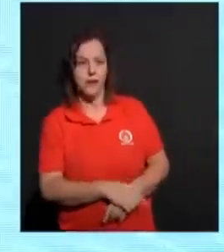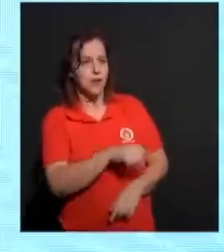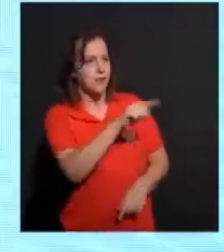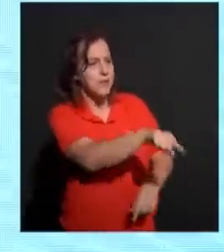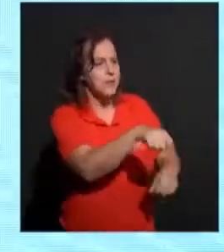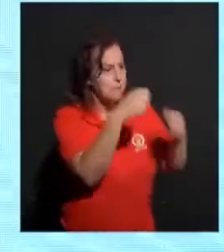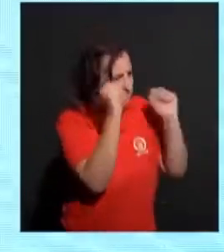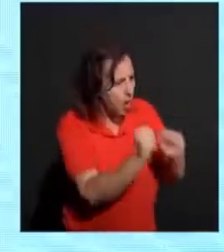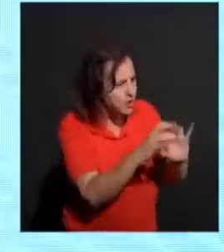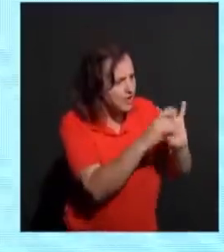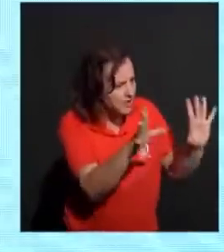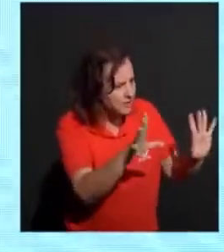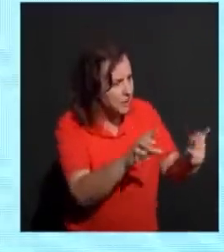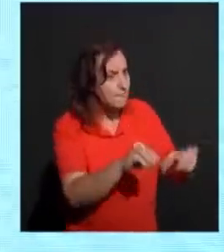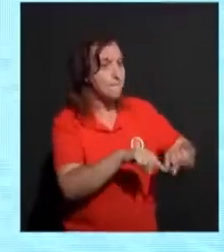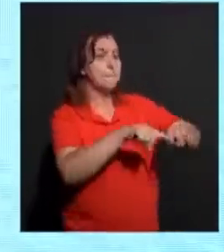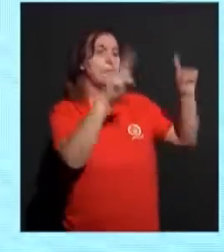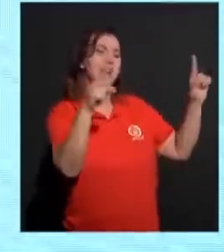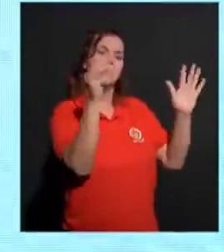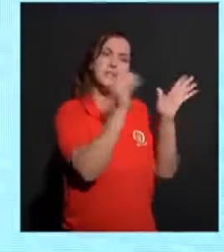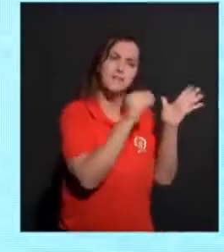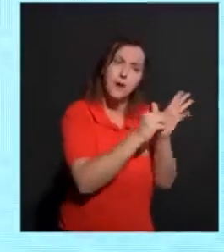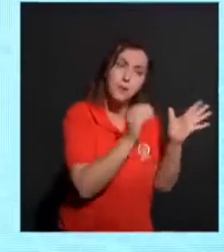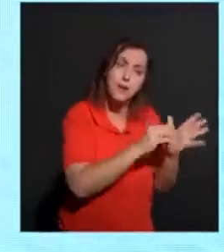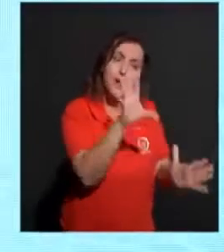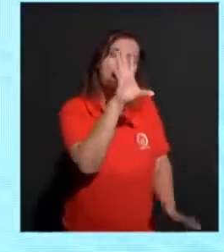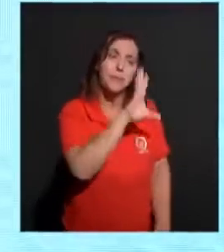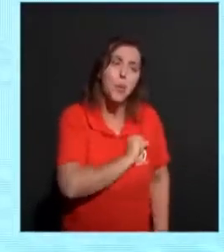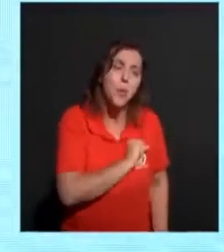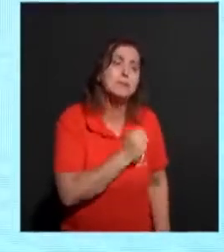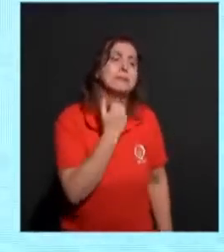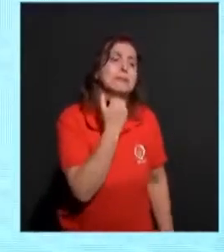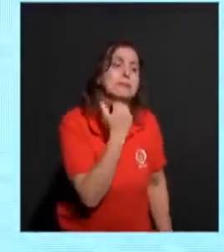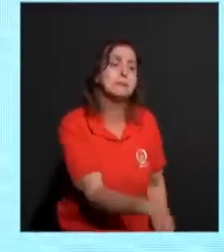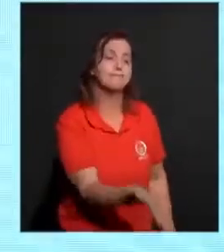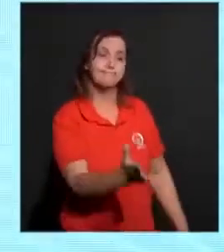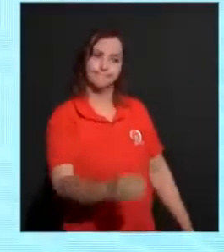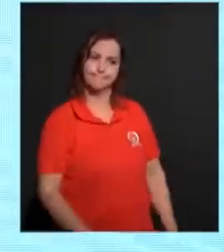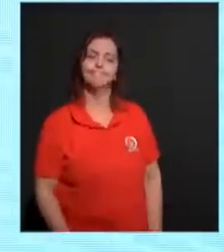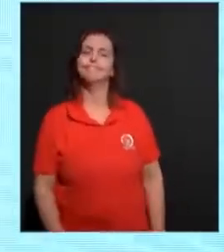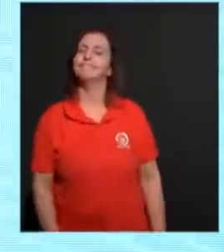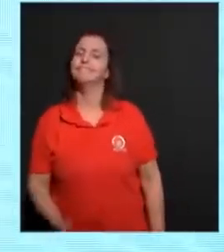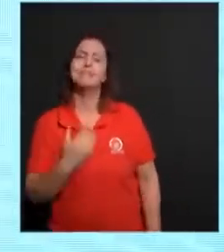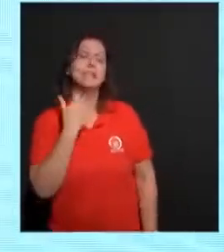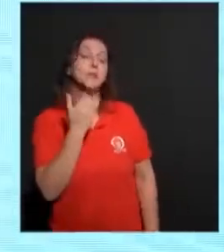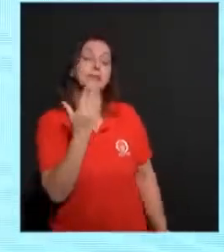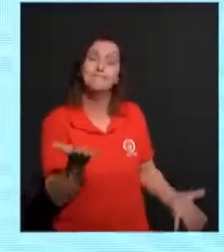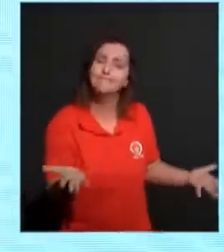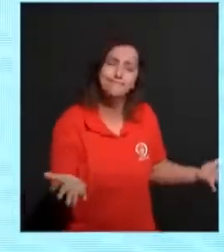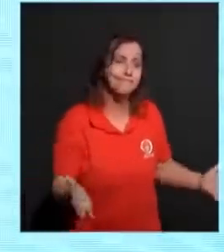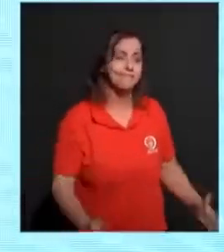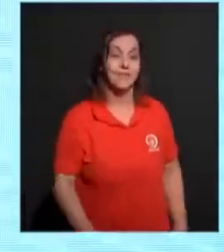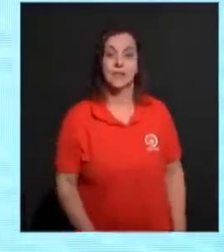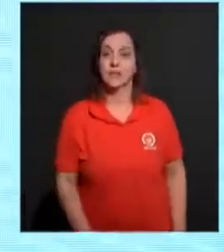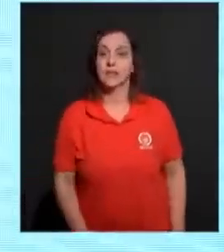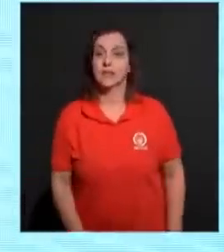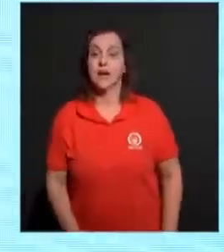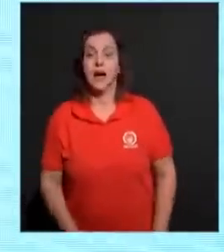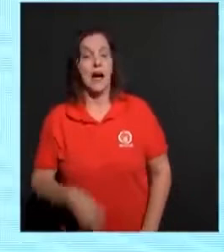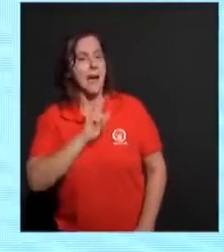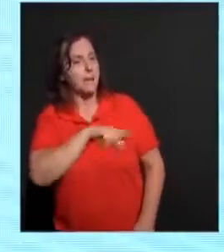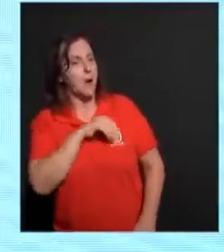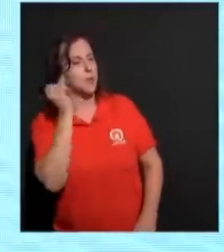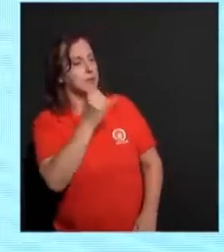se não tiver amor, se vocês não entenderam o é amor, não adianta. E aí, ele começa a dizer,